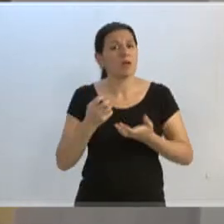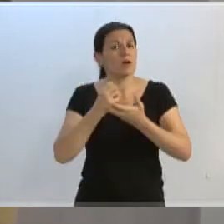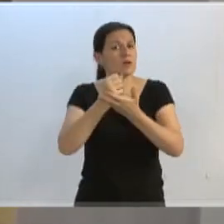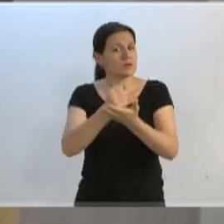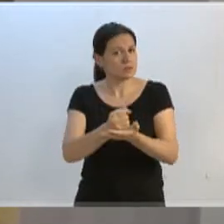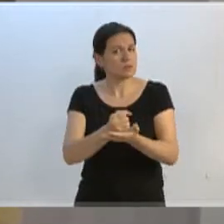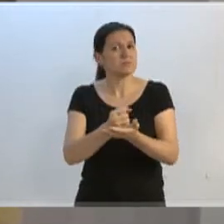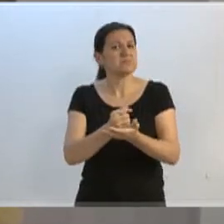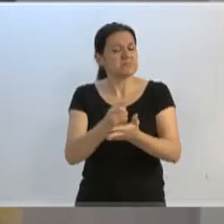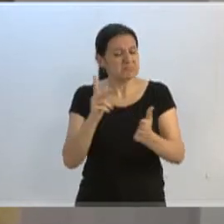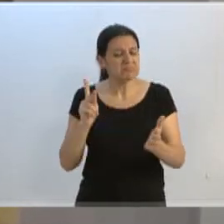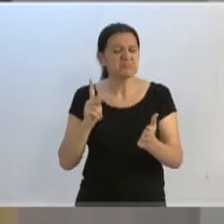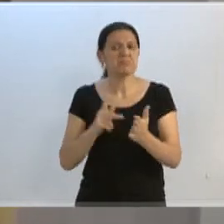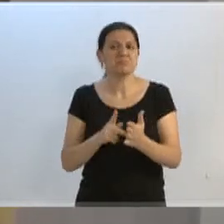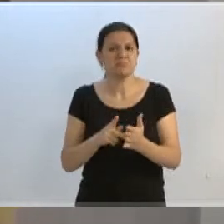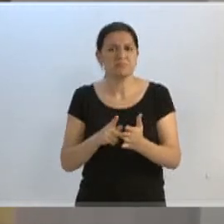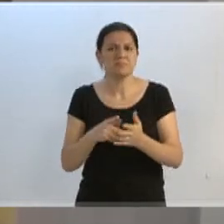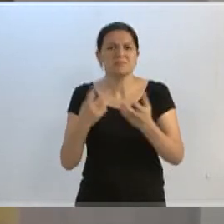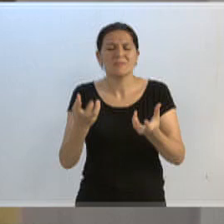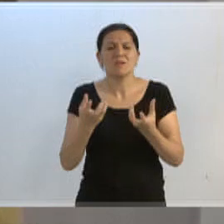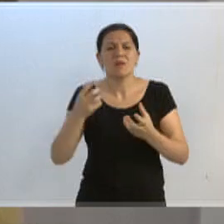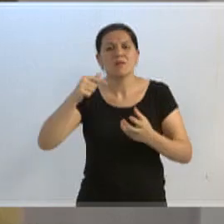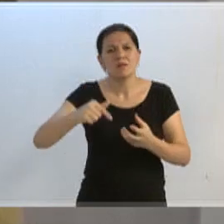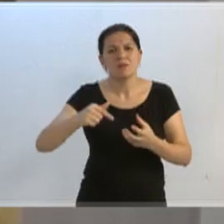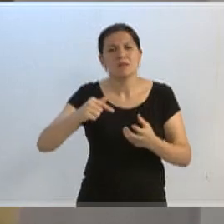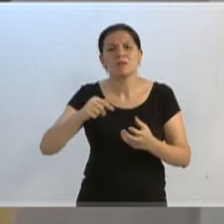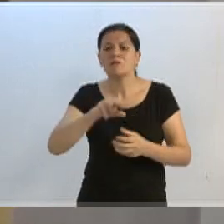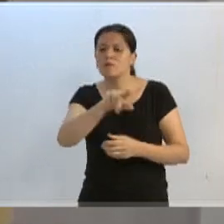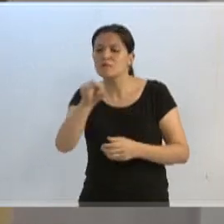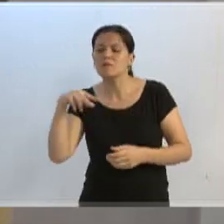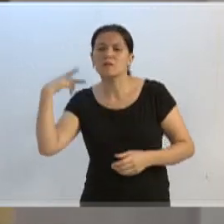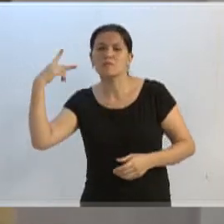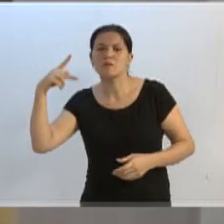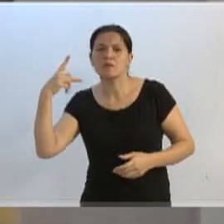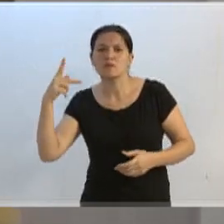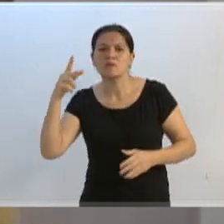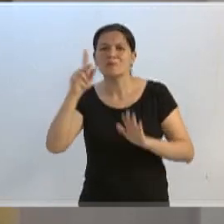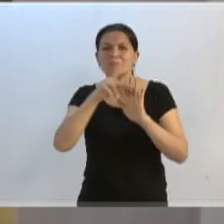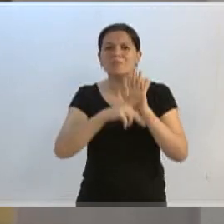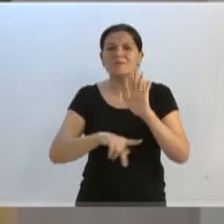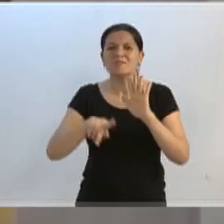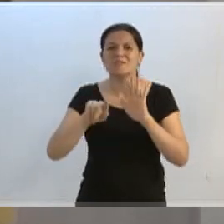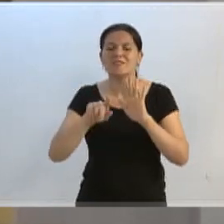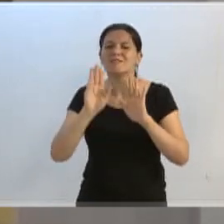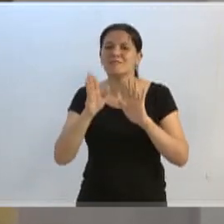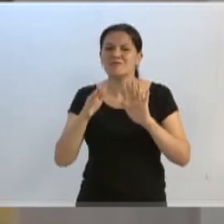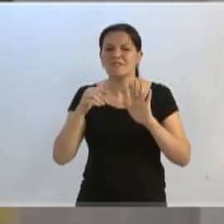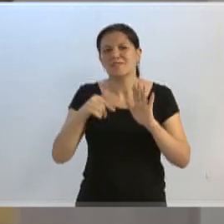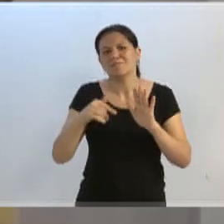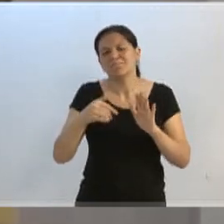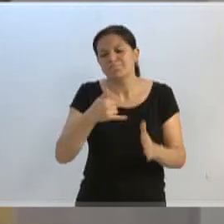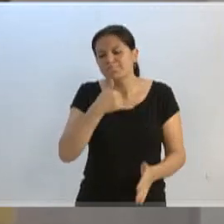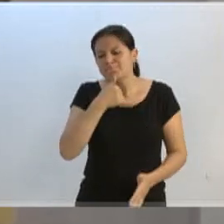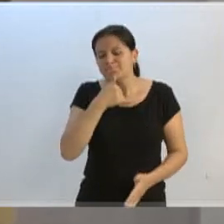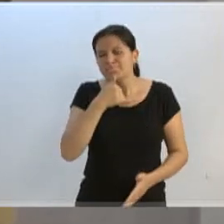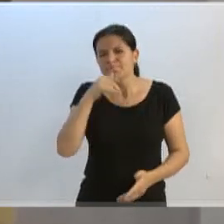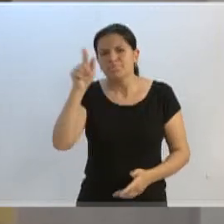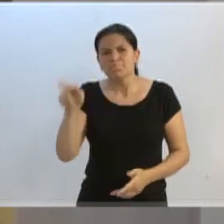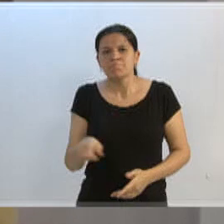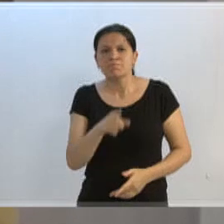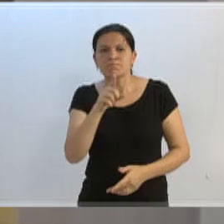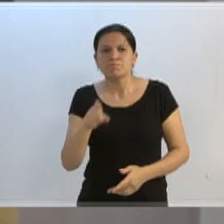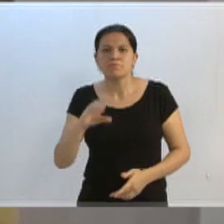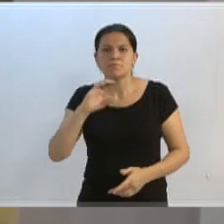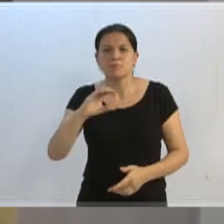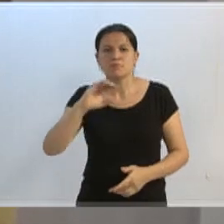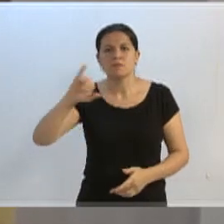e ela realmente está entendendo isso. E eu quero aqui, através dos senhores vereadores, aquele projeto que nós colocamos aqui, infelizmente não passou pela CCJ,